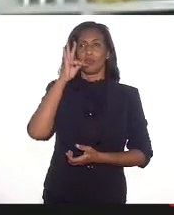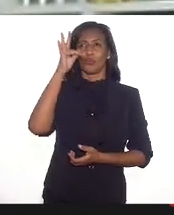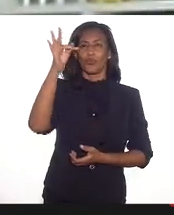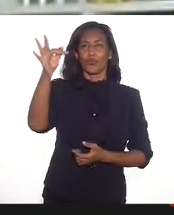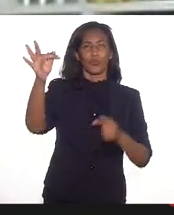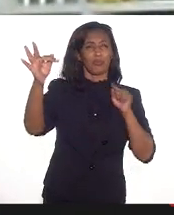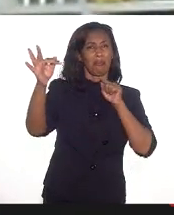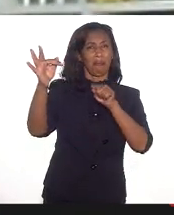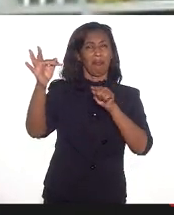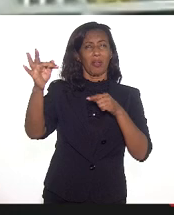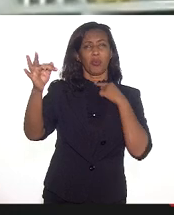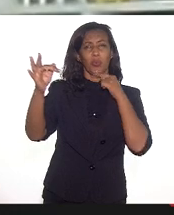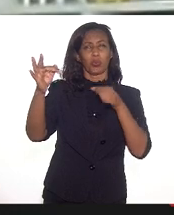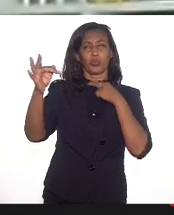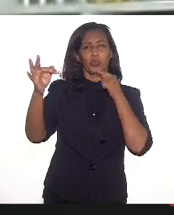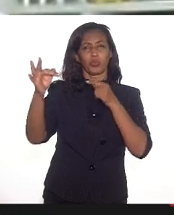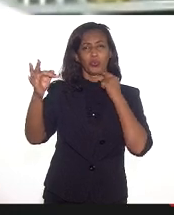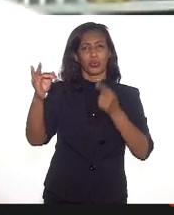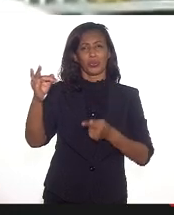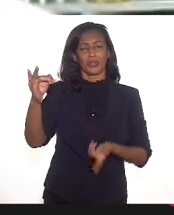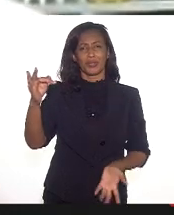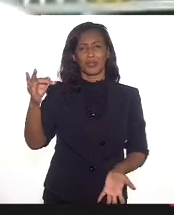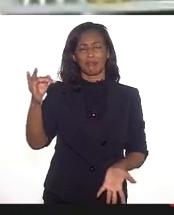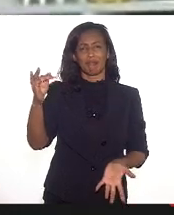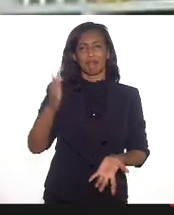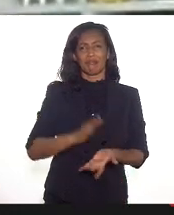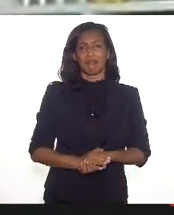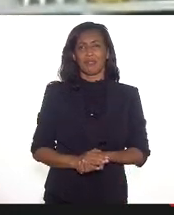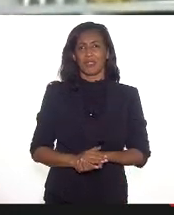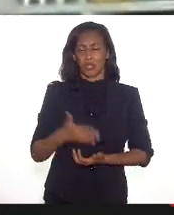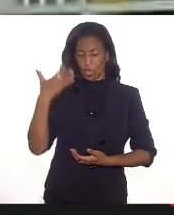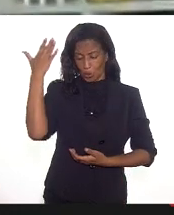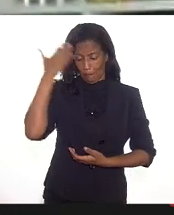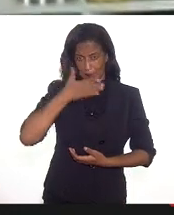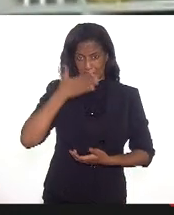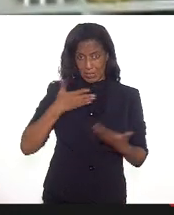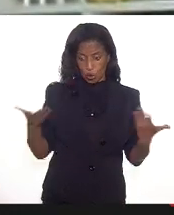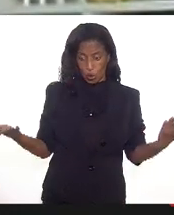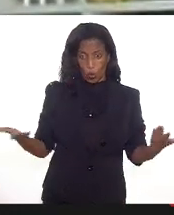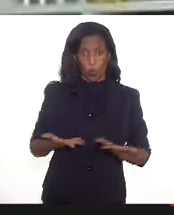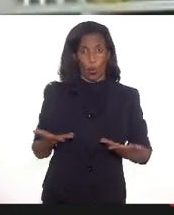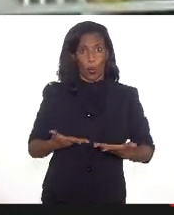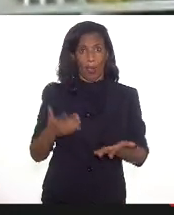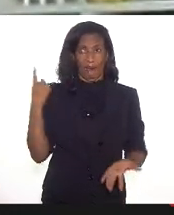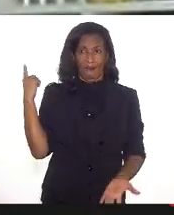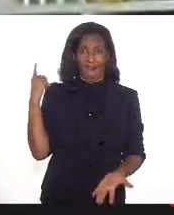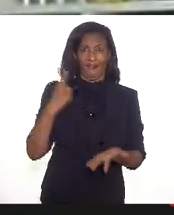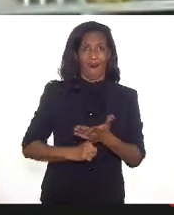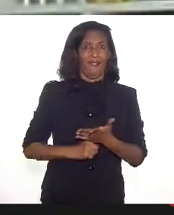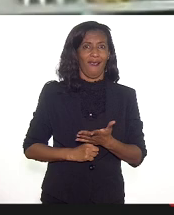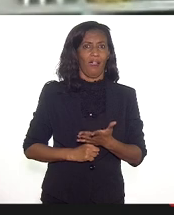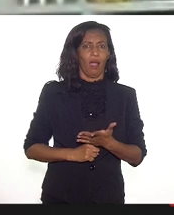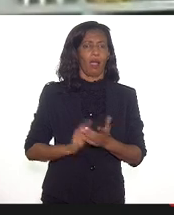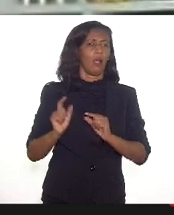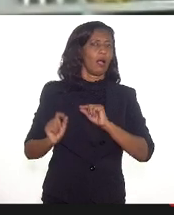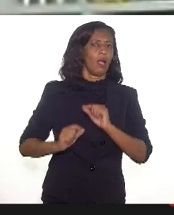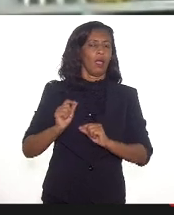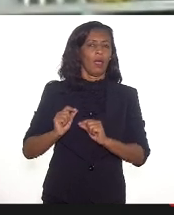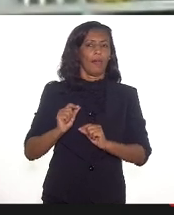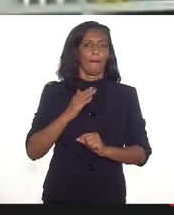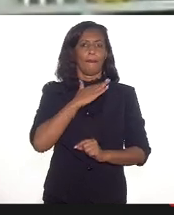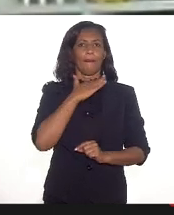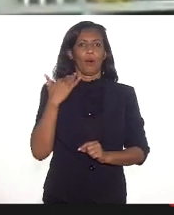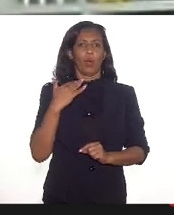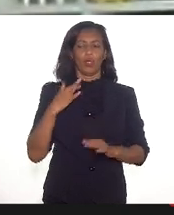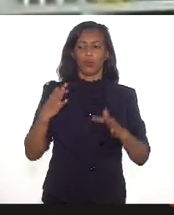incerto, diante de um presente que está marcado pela dor, pela morte